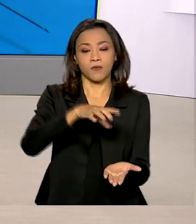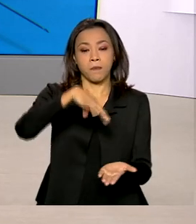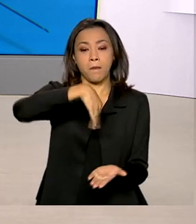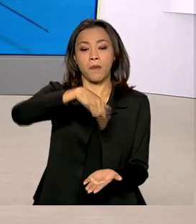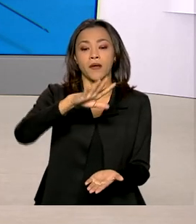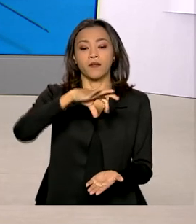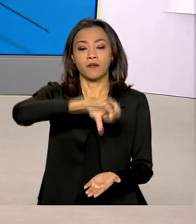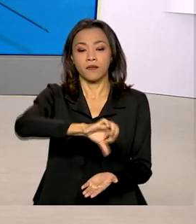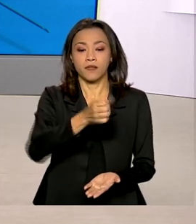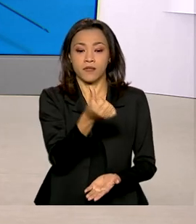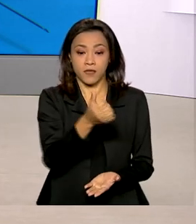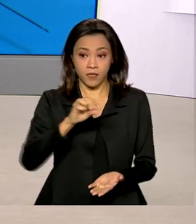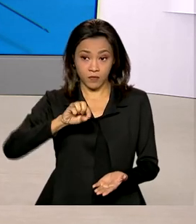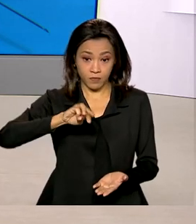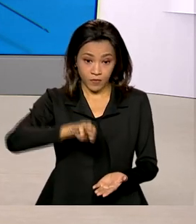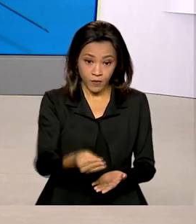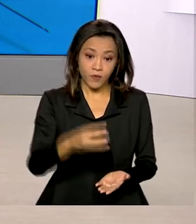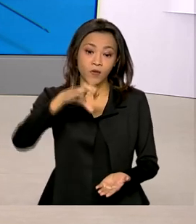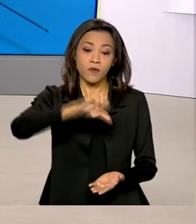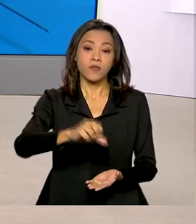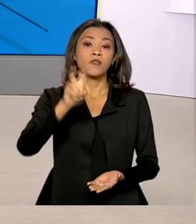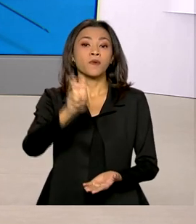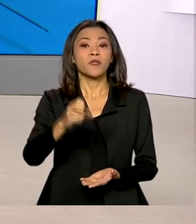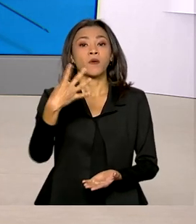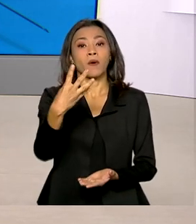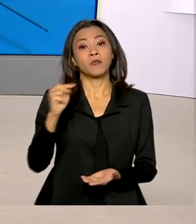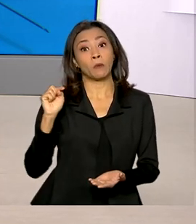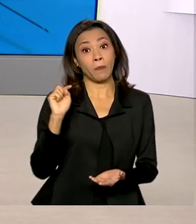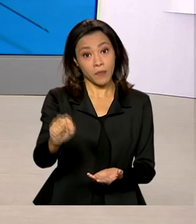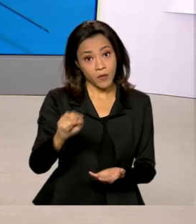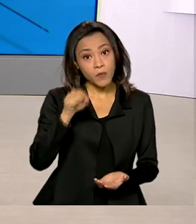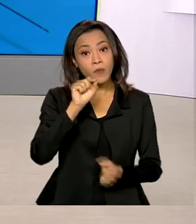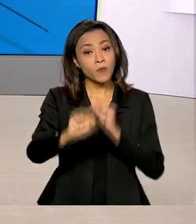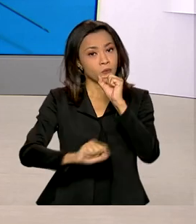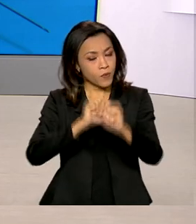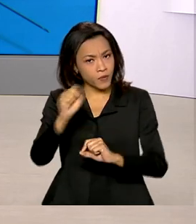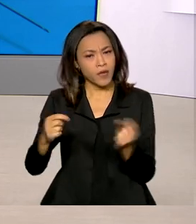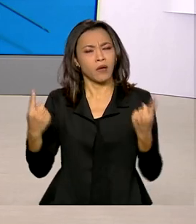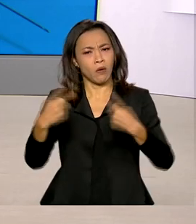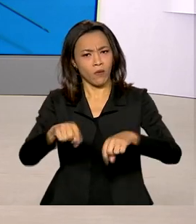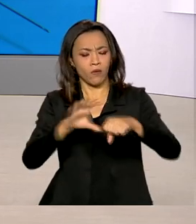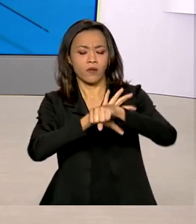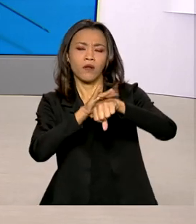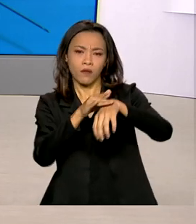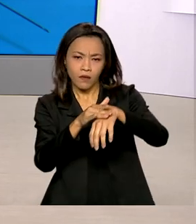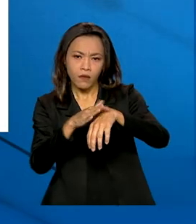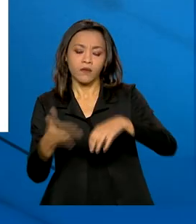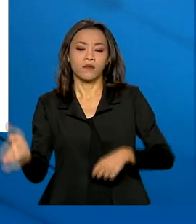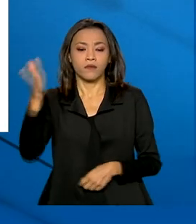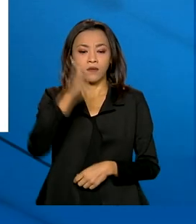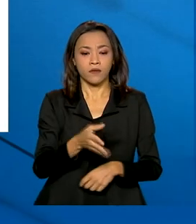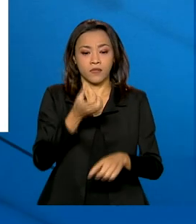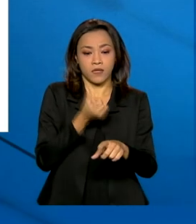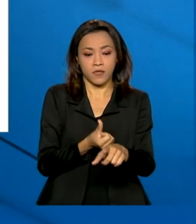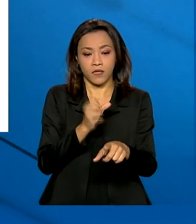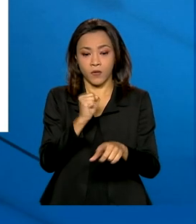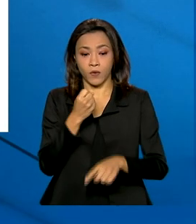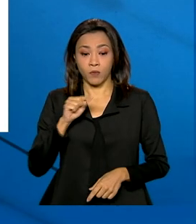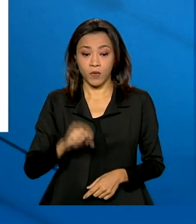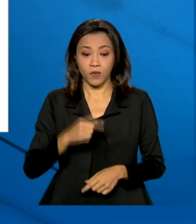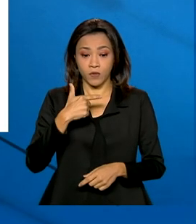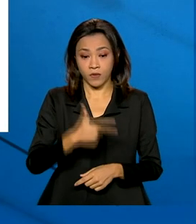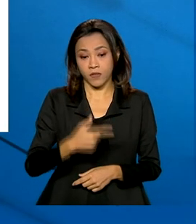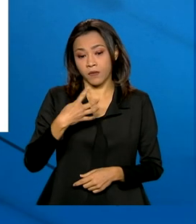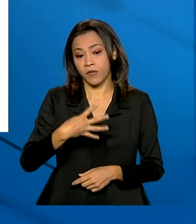96 milhões 954 mil doses de vacinas contra a Covid. 68 milhões 244 mil